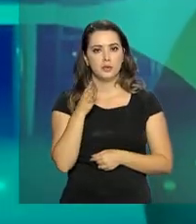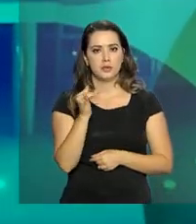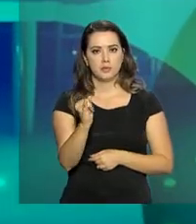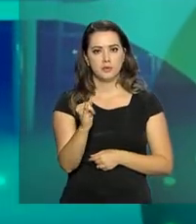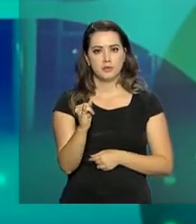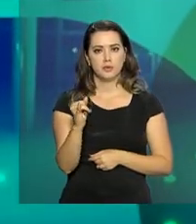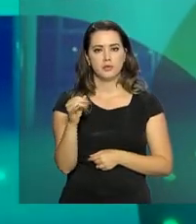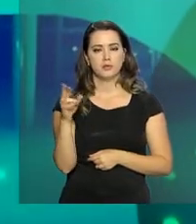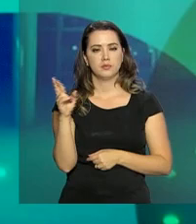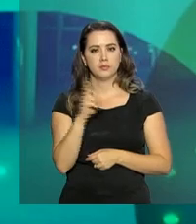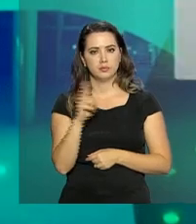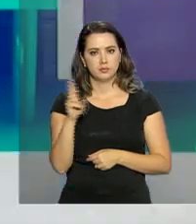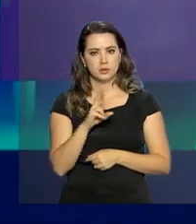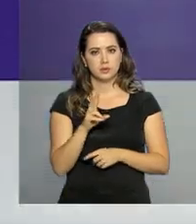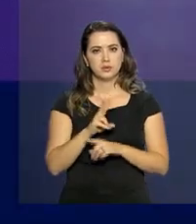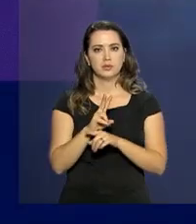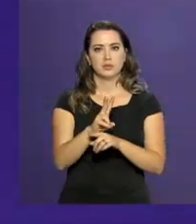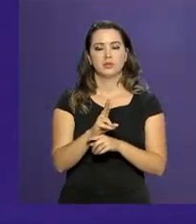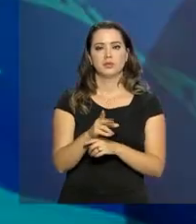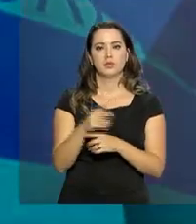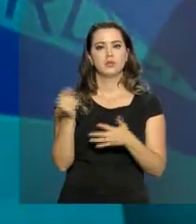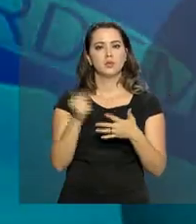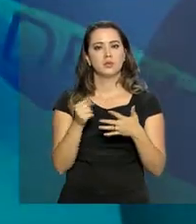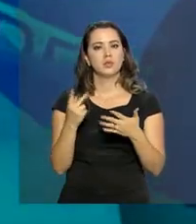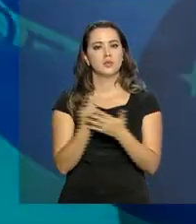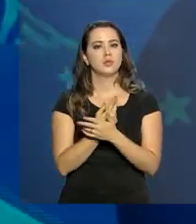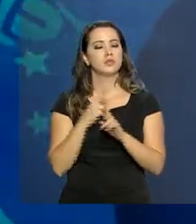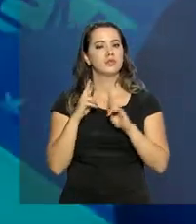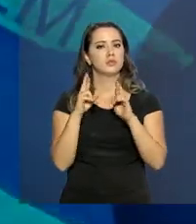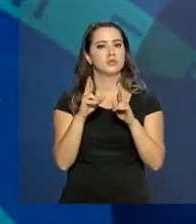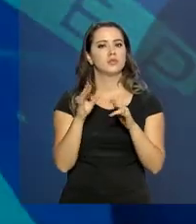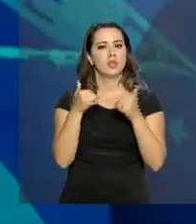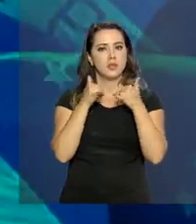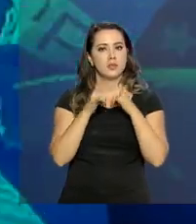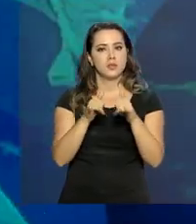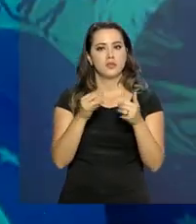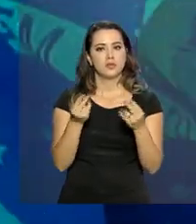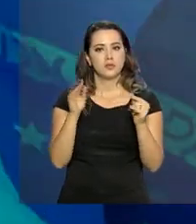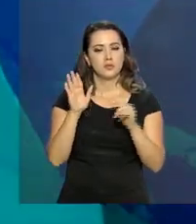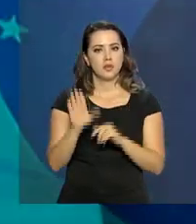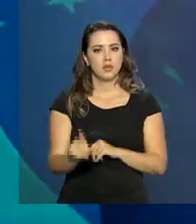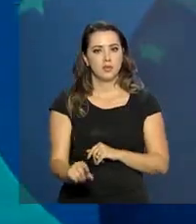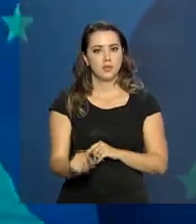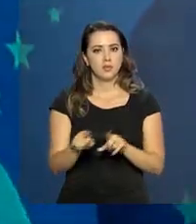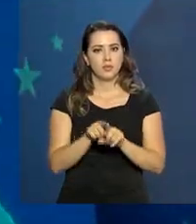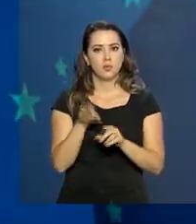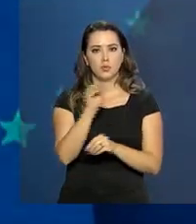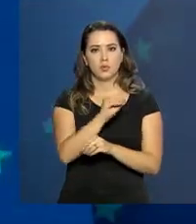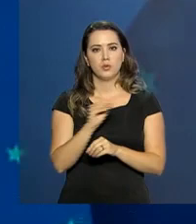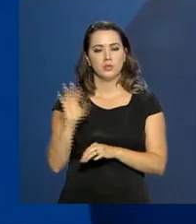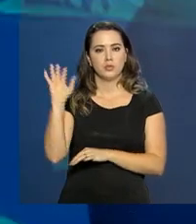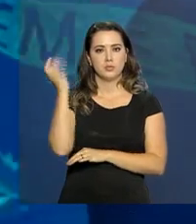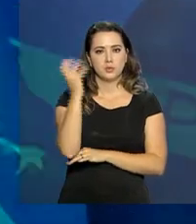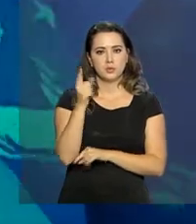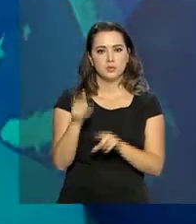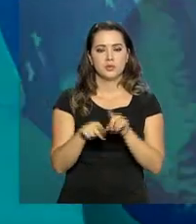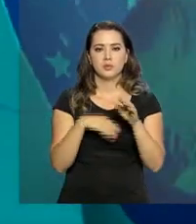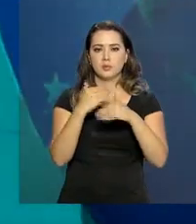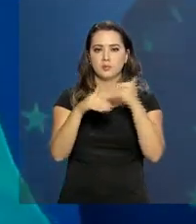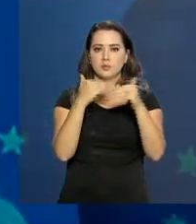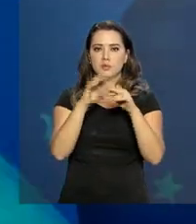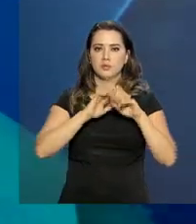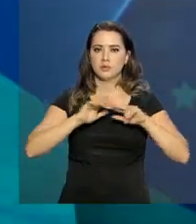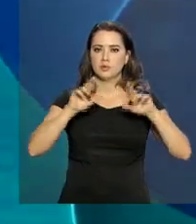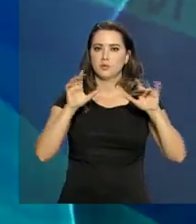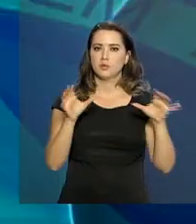e 200 milhões de reais em crédito. E os efeitos esperados são a energia mais barata, preservação do meio ambiente e o